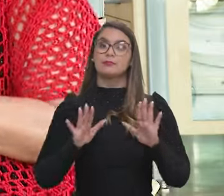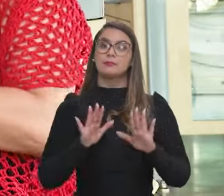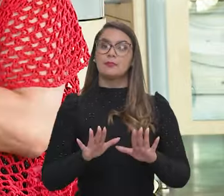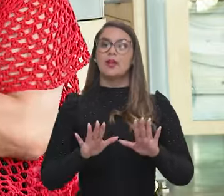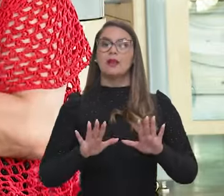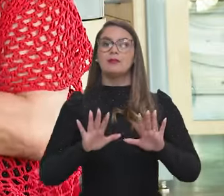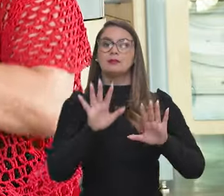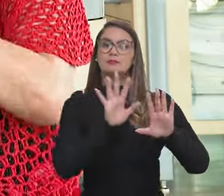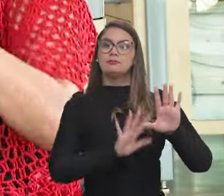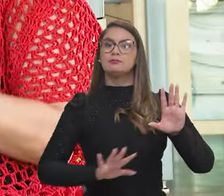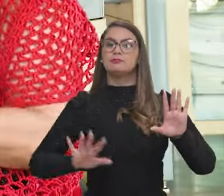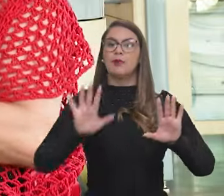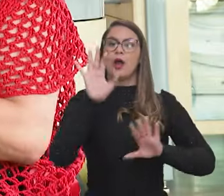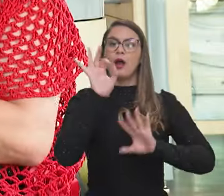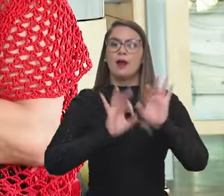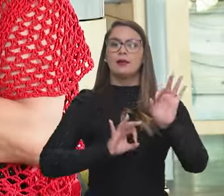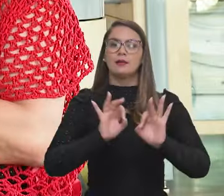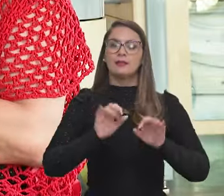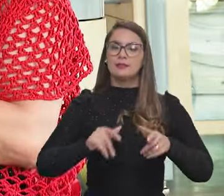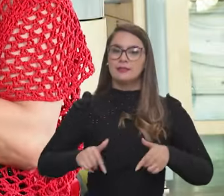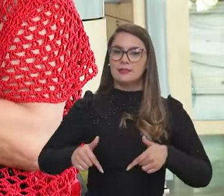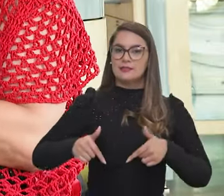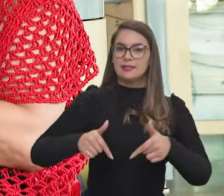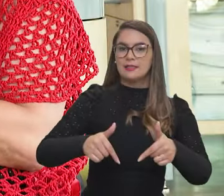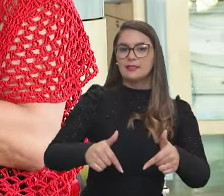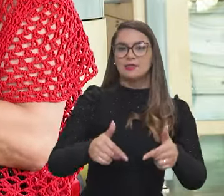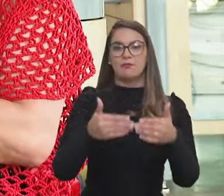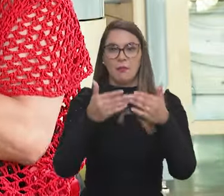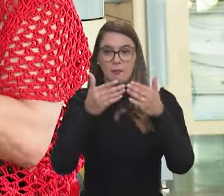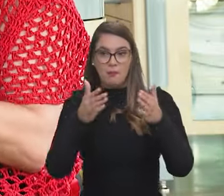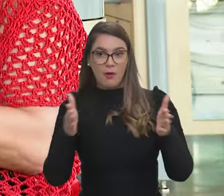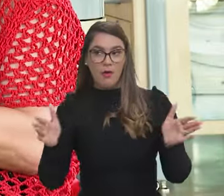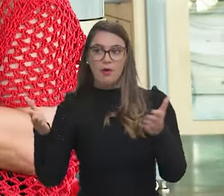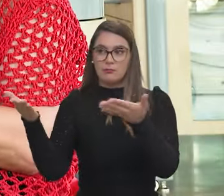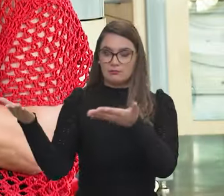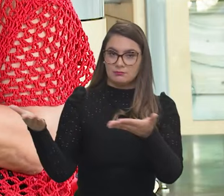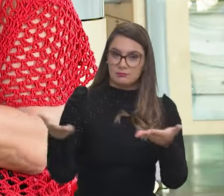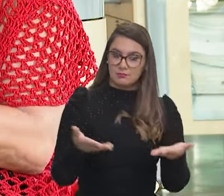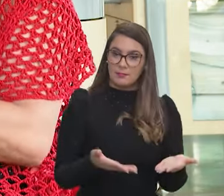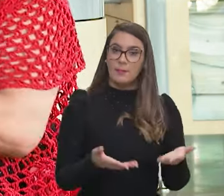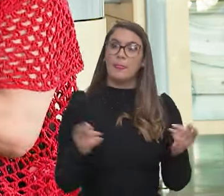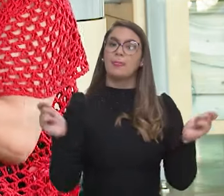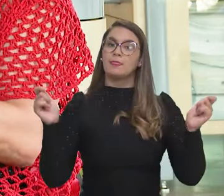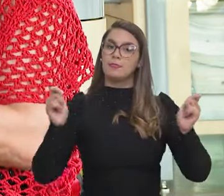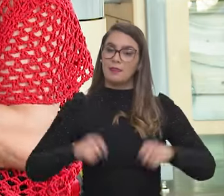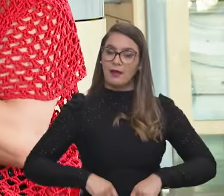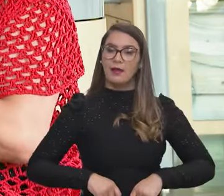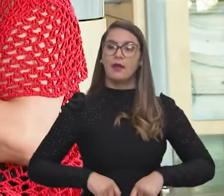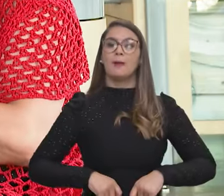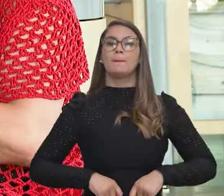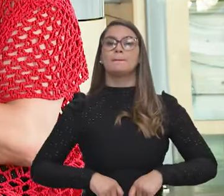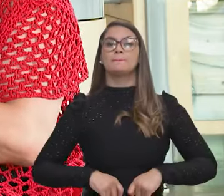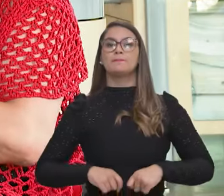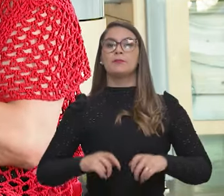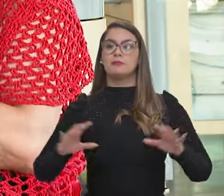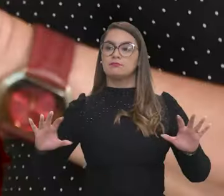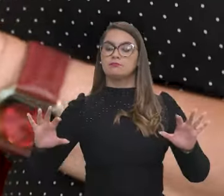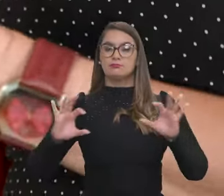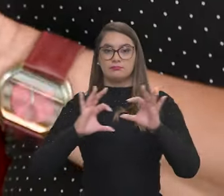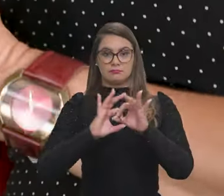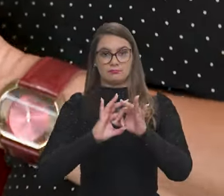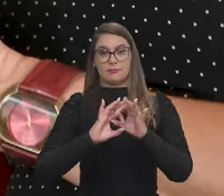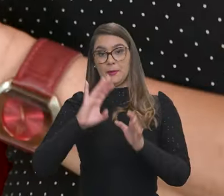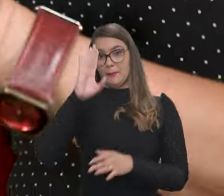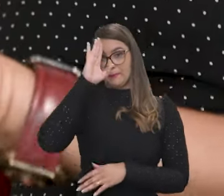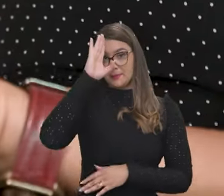mosaico, né, de iniciativas, portas de entrada que possibilitará essa